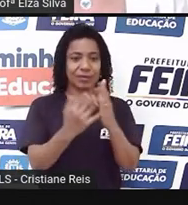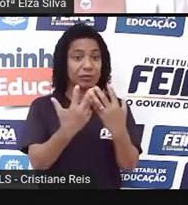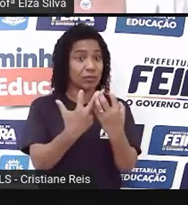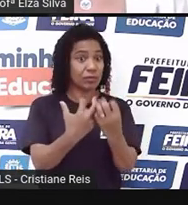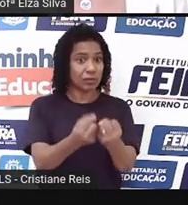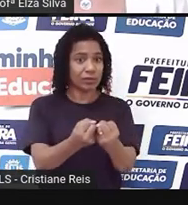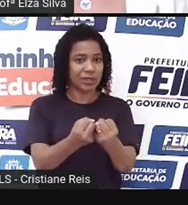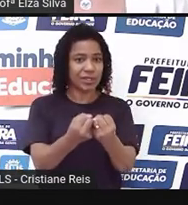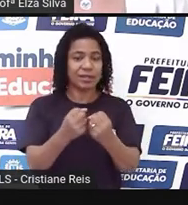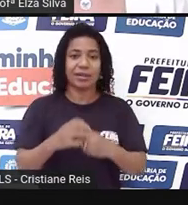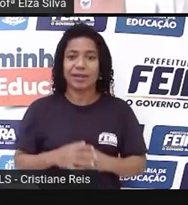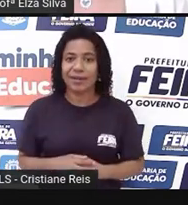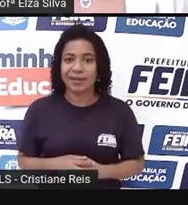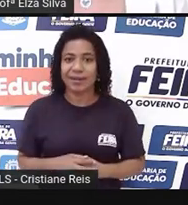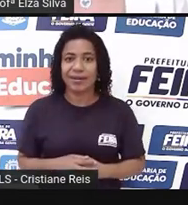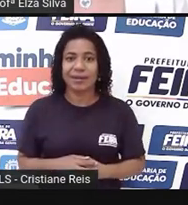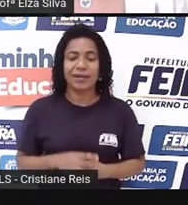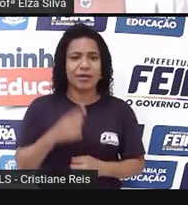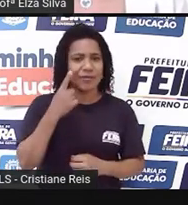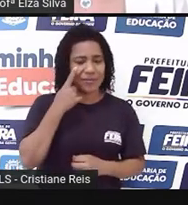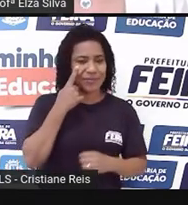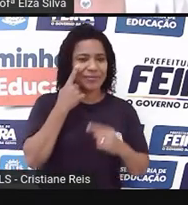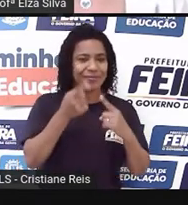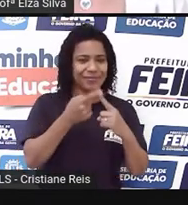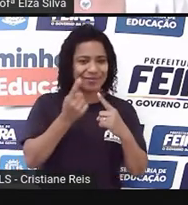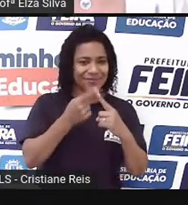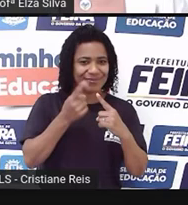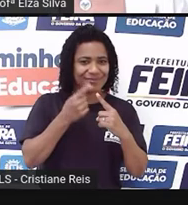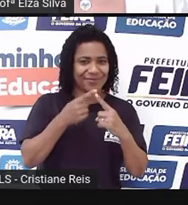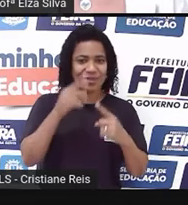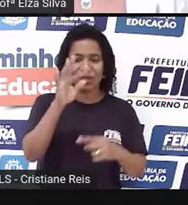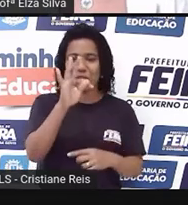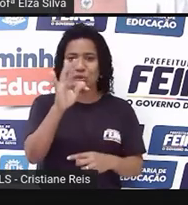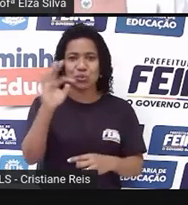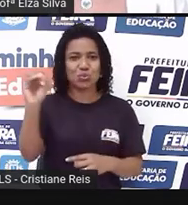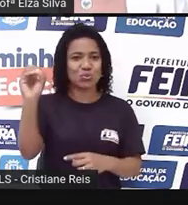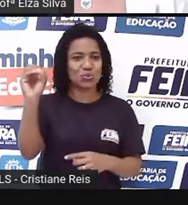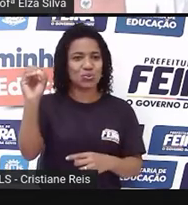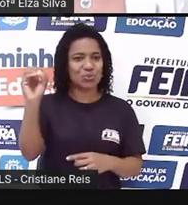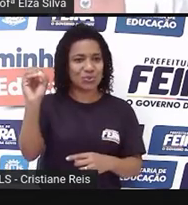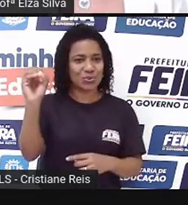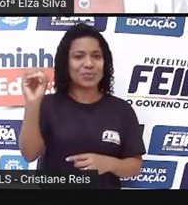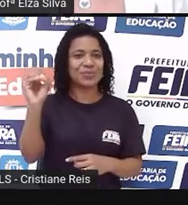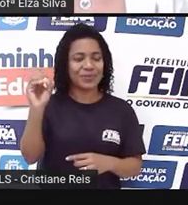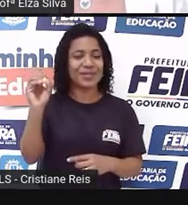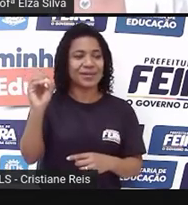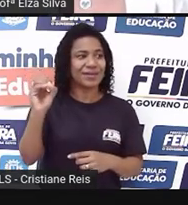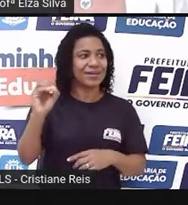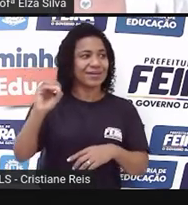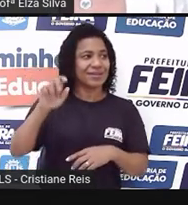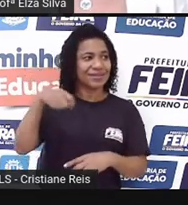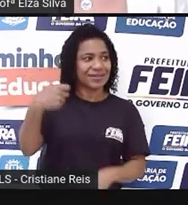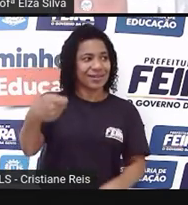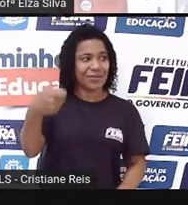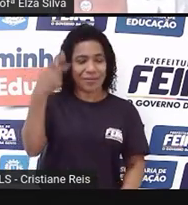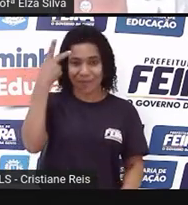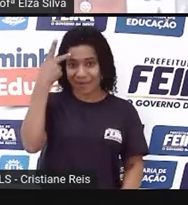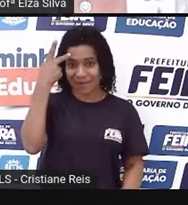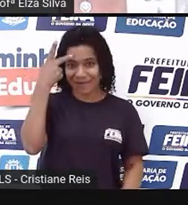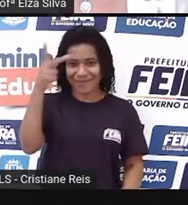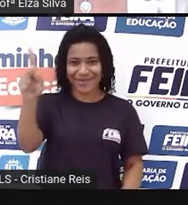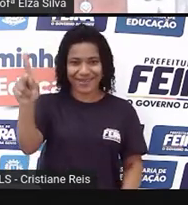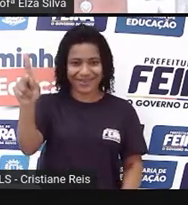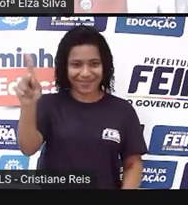to. Observe que isso se assemelha à carta. To, para. Ou seja, você vai colocar aqui o